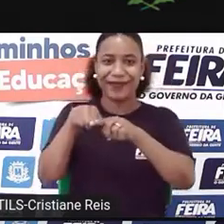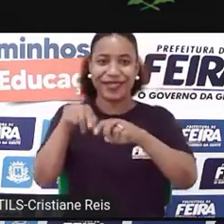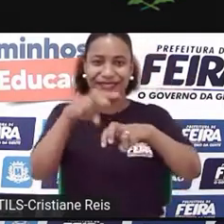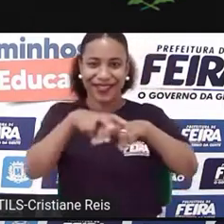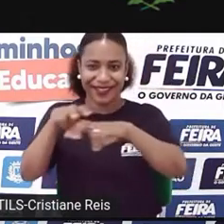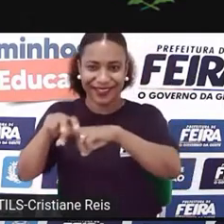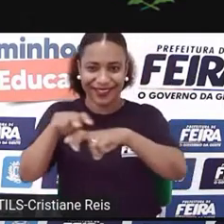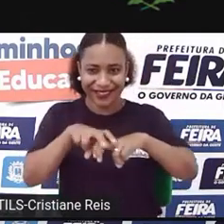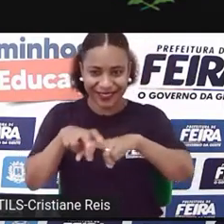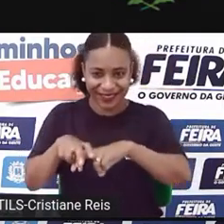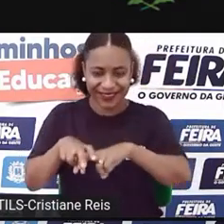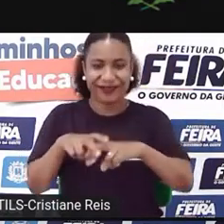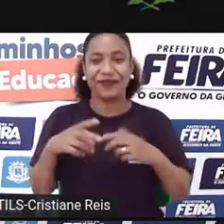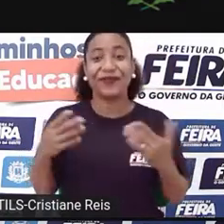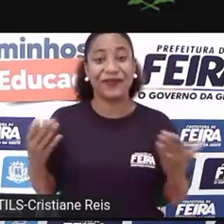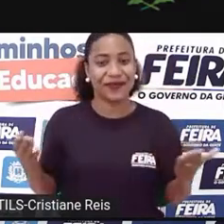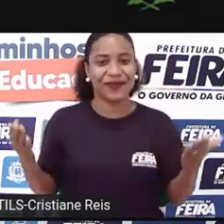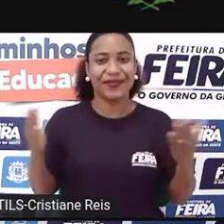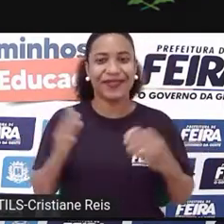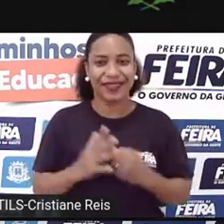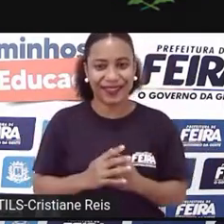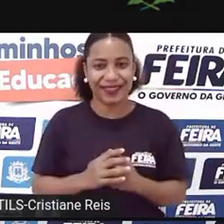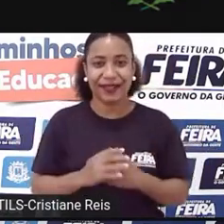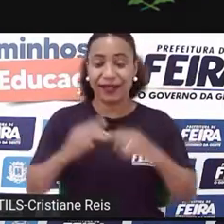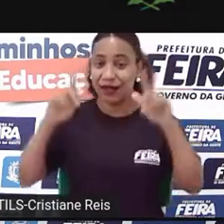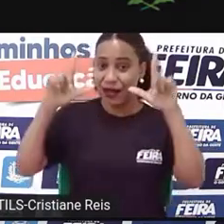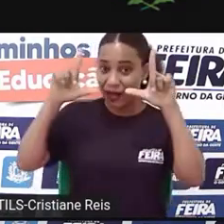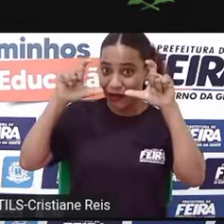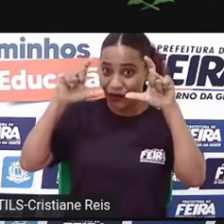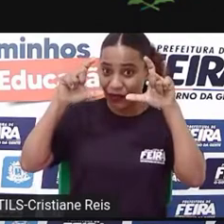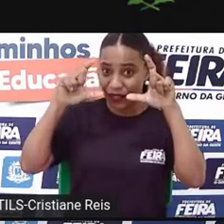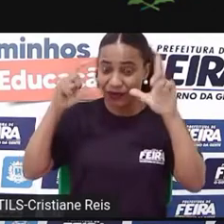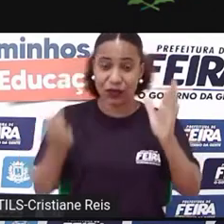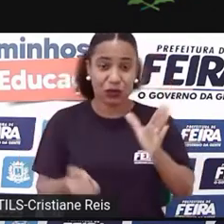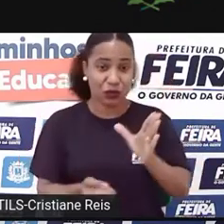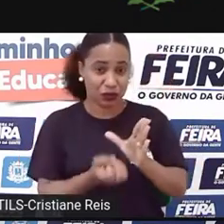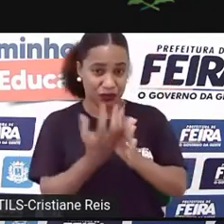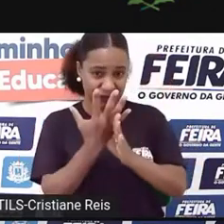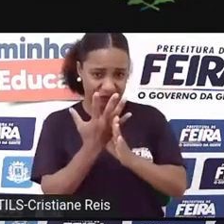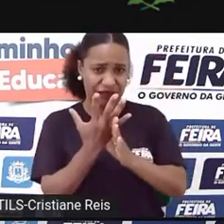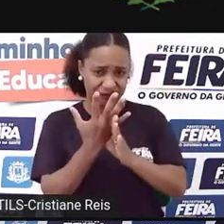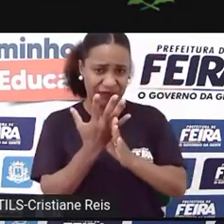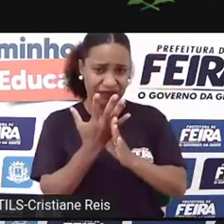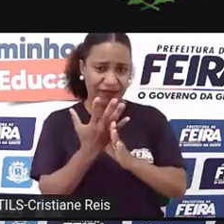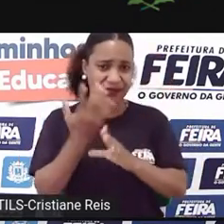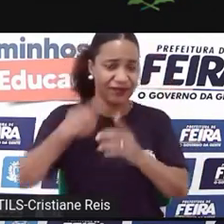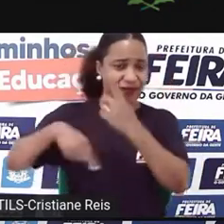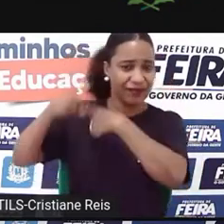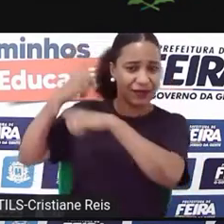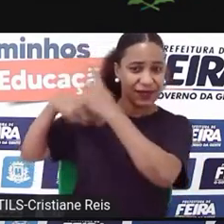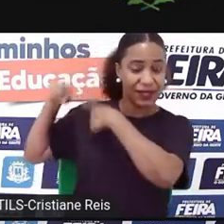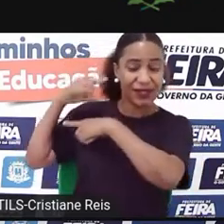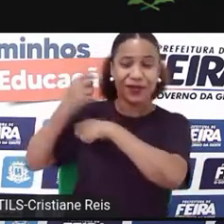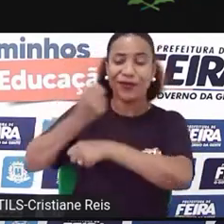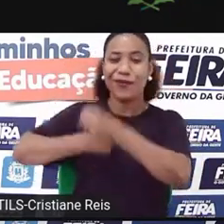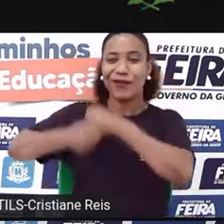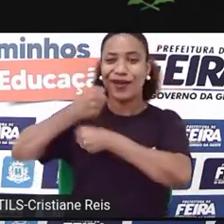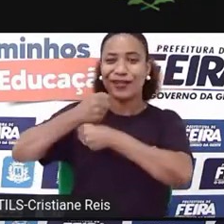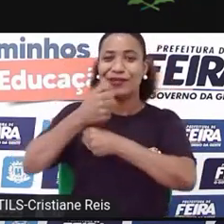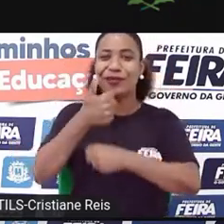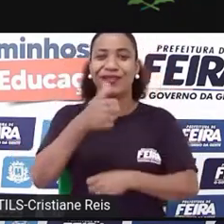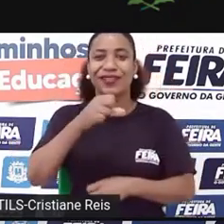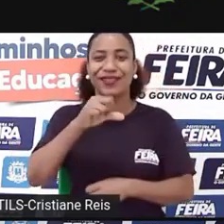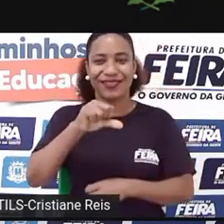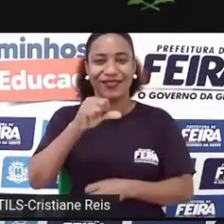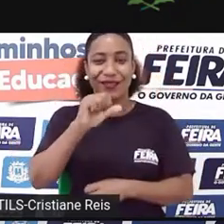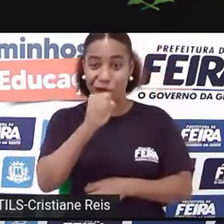Bom, a fotografia, ela surge em meados da década de 1830, na França,